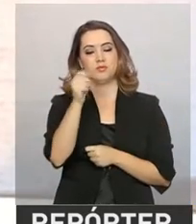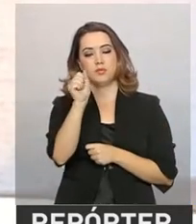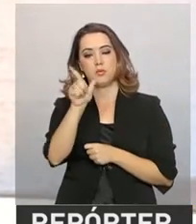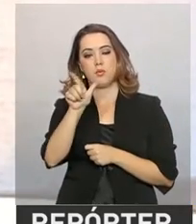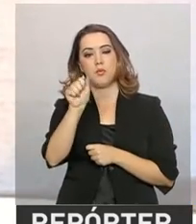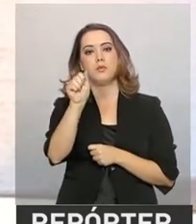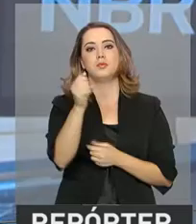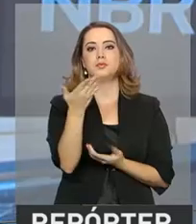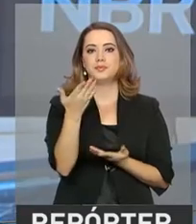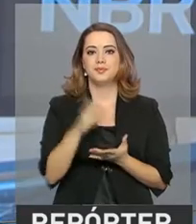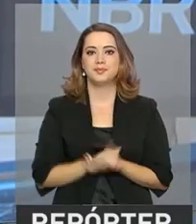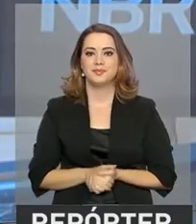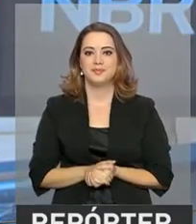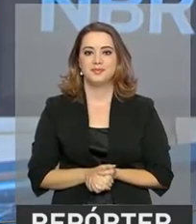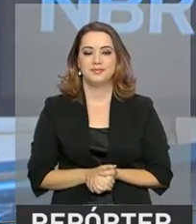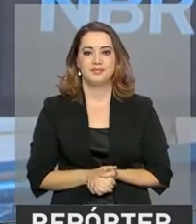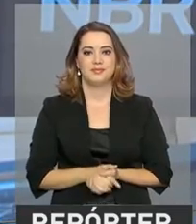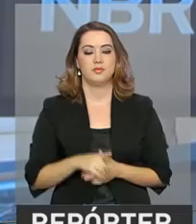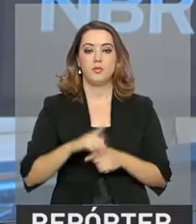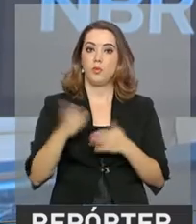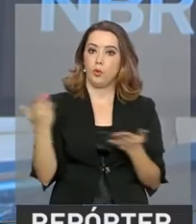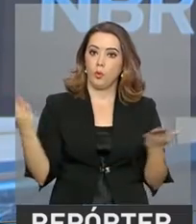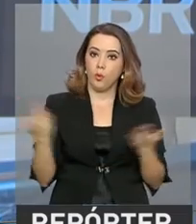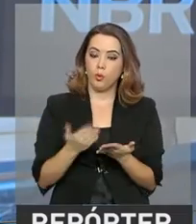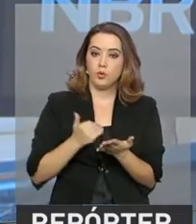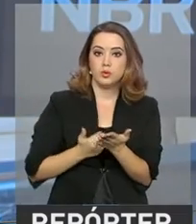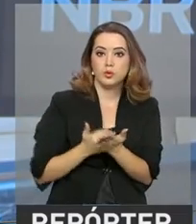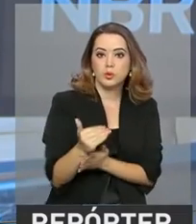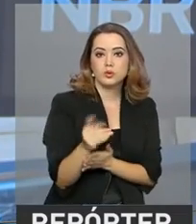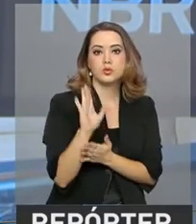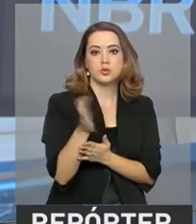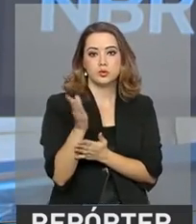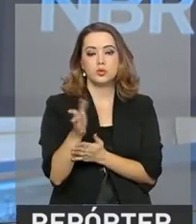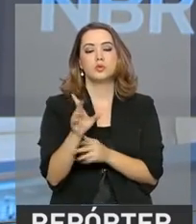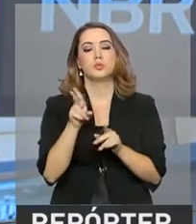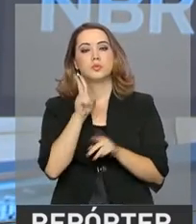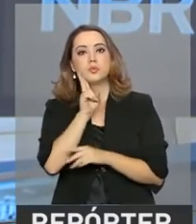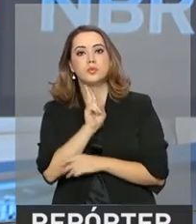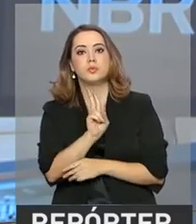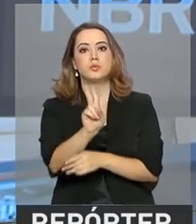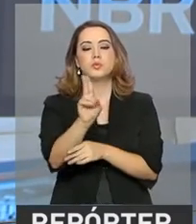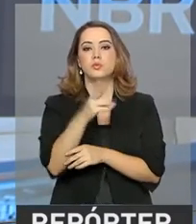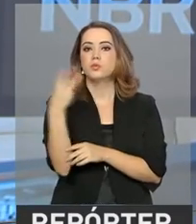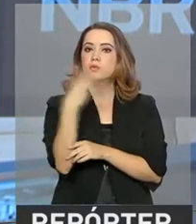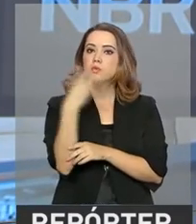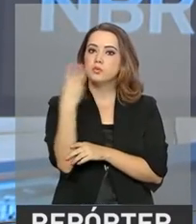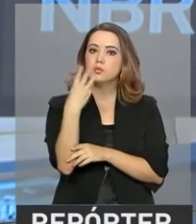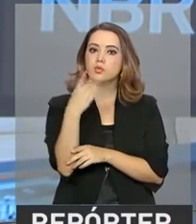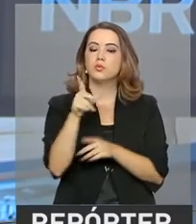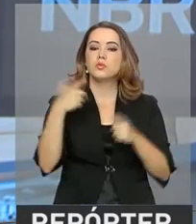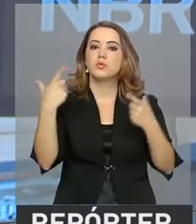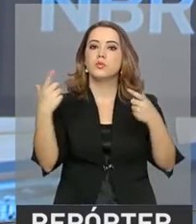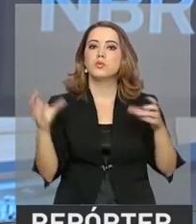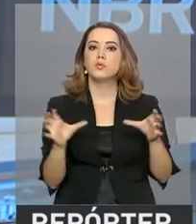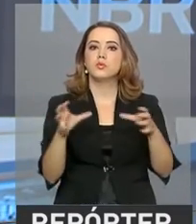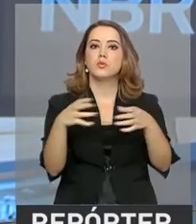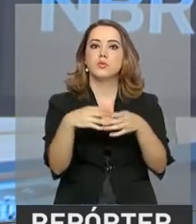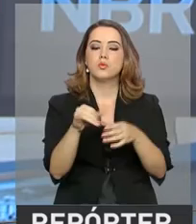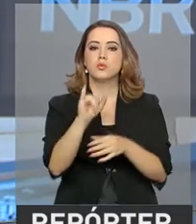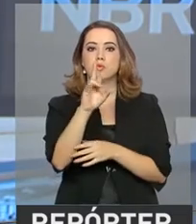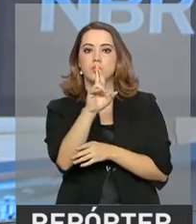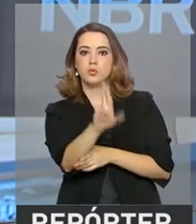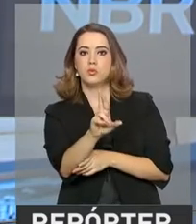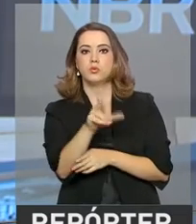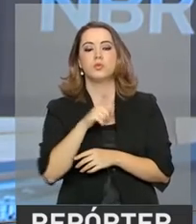Paola de Hort. E a partir de hoje, os contribuintes já podem consultar o terceiro lote de restituição do Imposto de